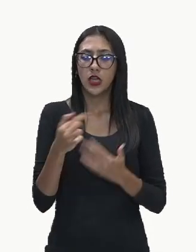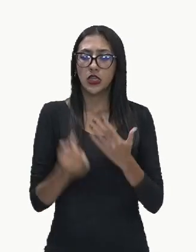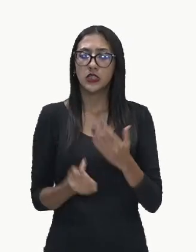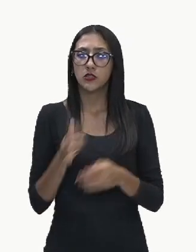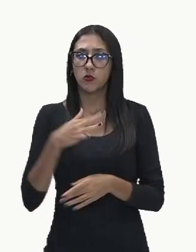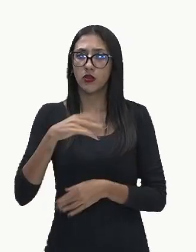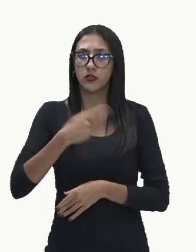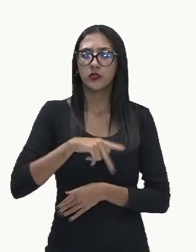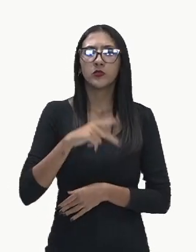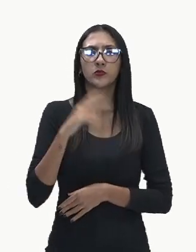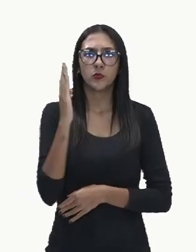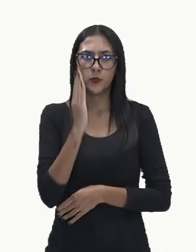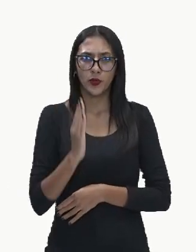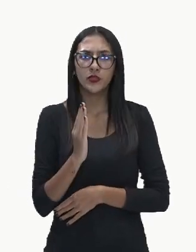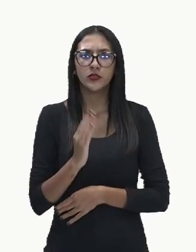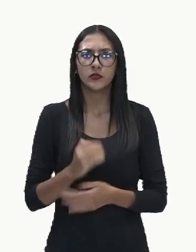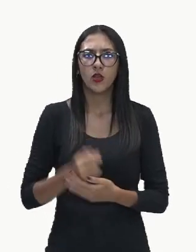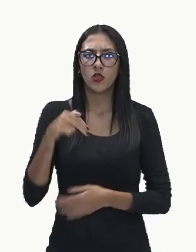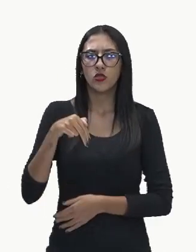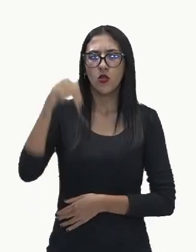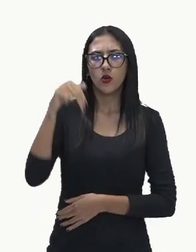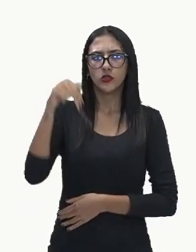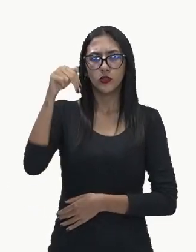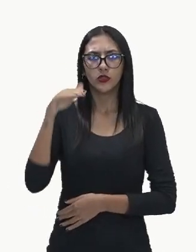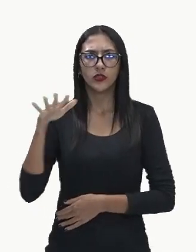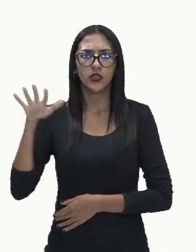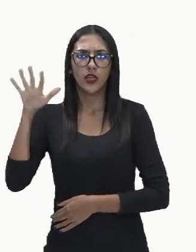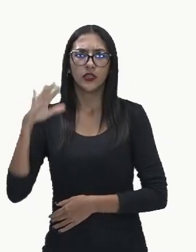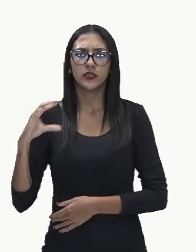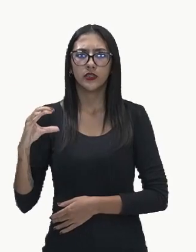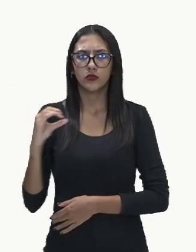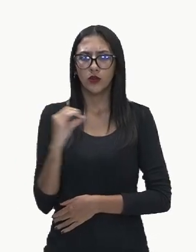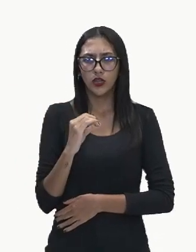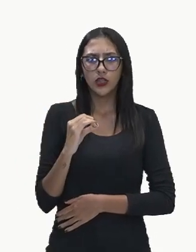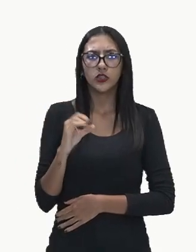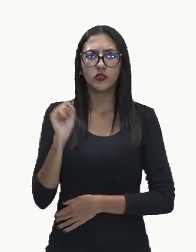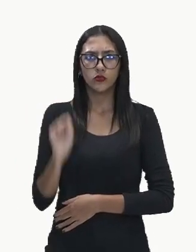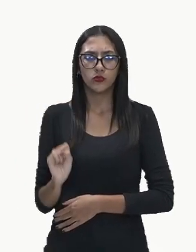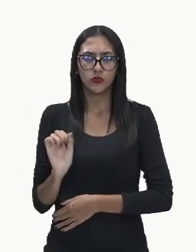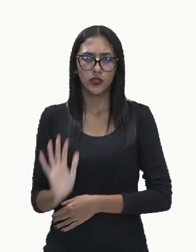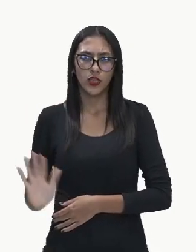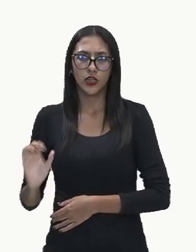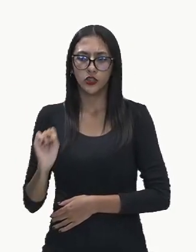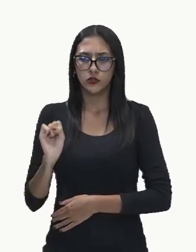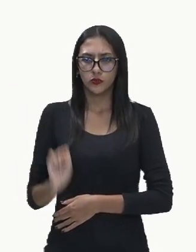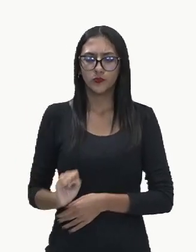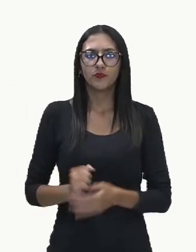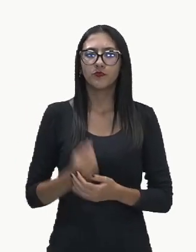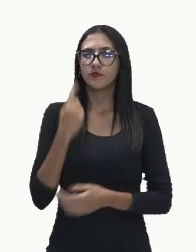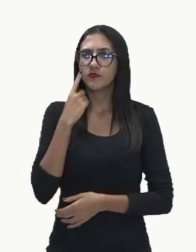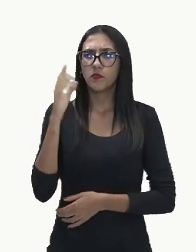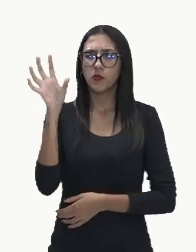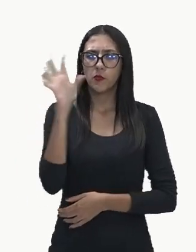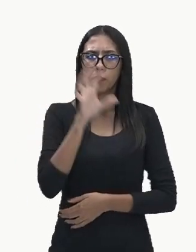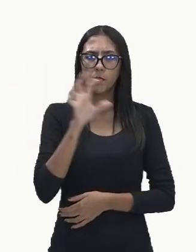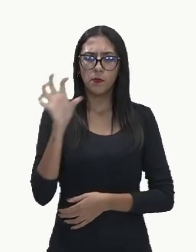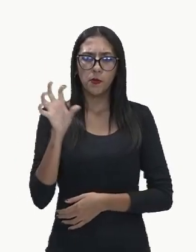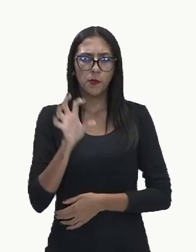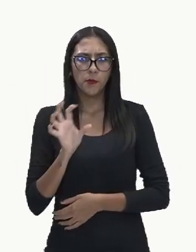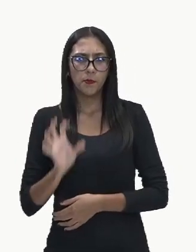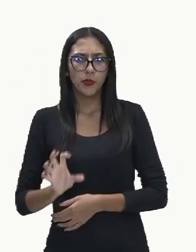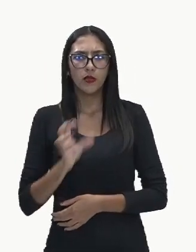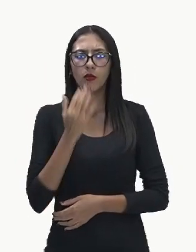Brasil, Norte, Nordeste, Centro-Oeste, Sudeste e Sul, cada uma aqui com uma cor, e aí o